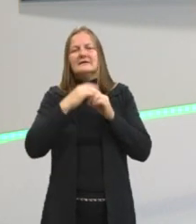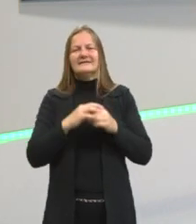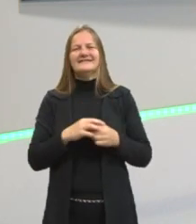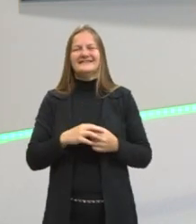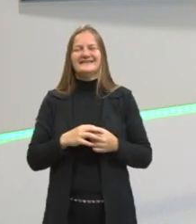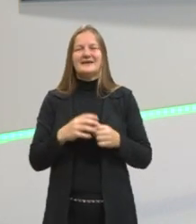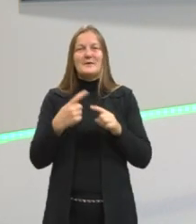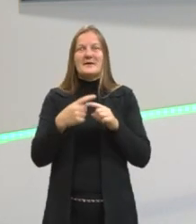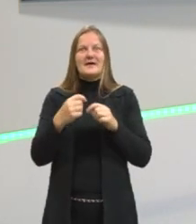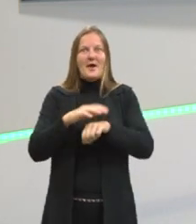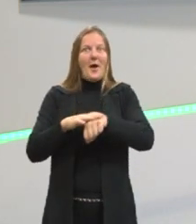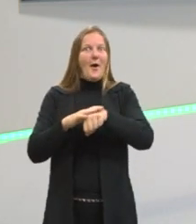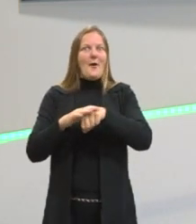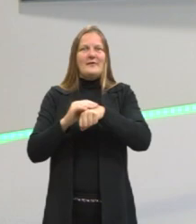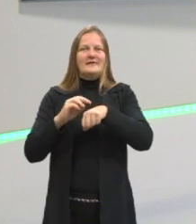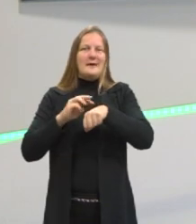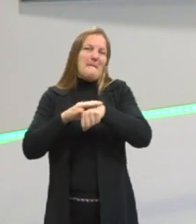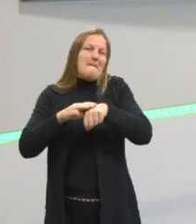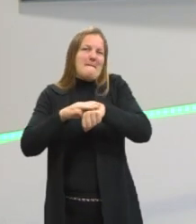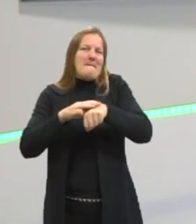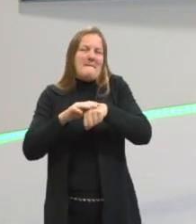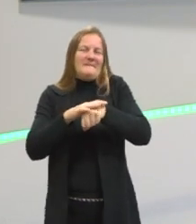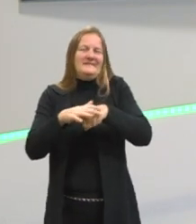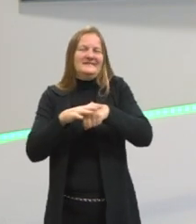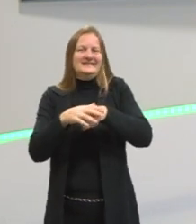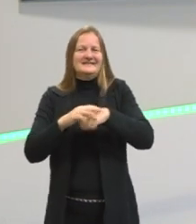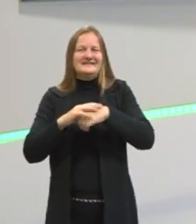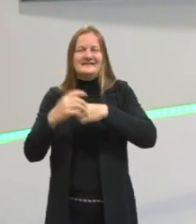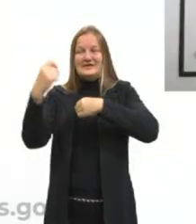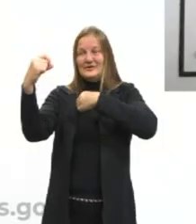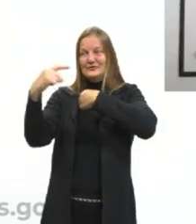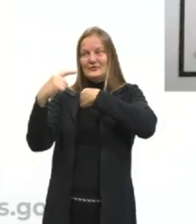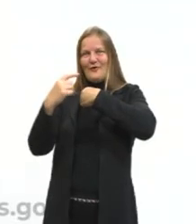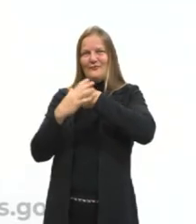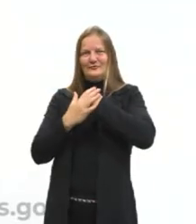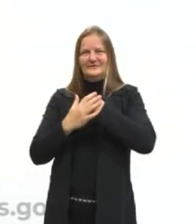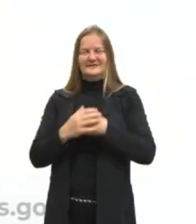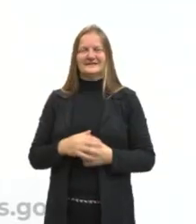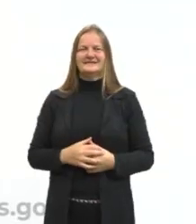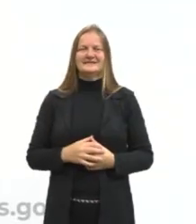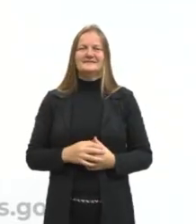ficar mais corada se ela ficasse mais próxima ao sol.